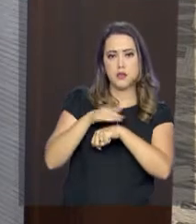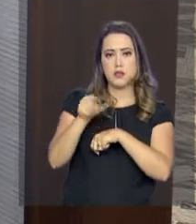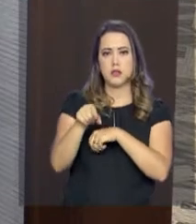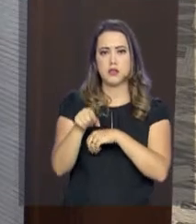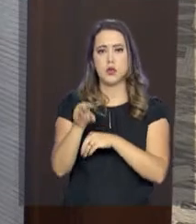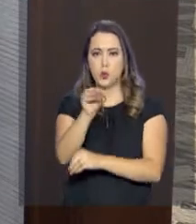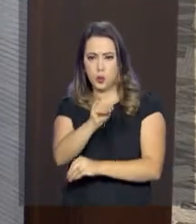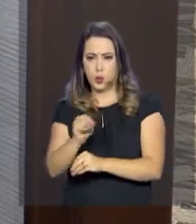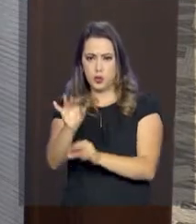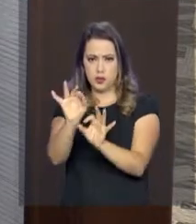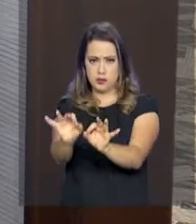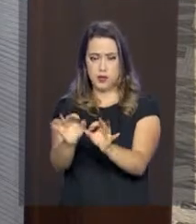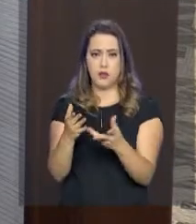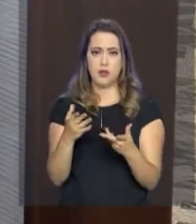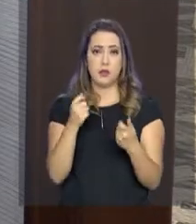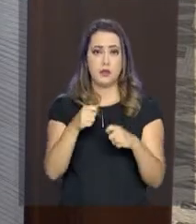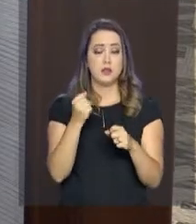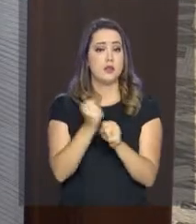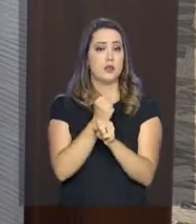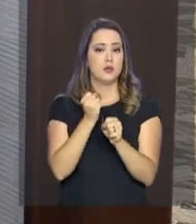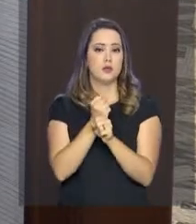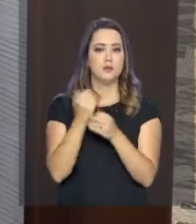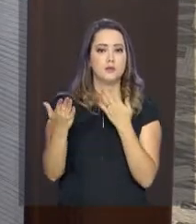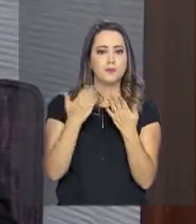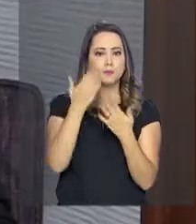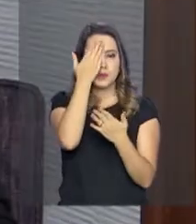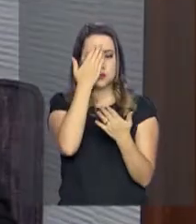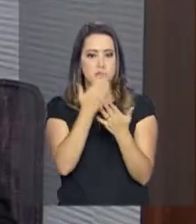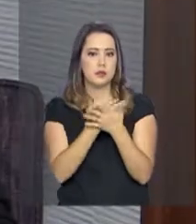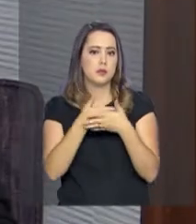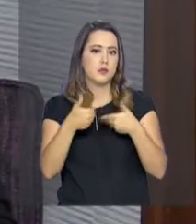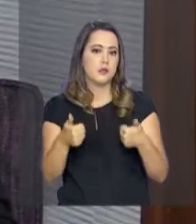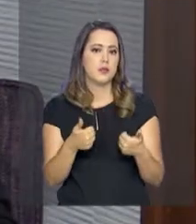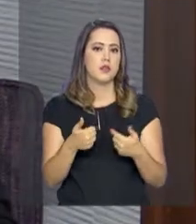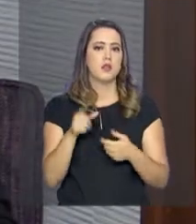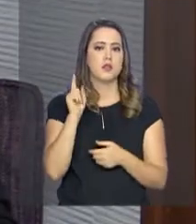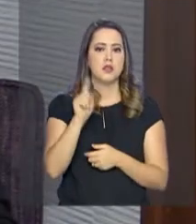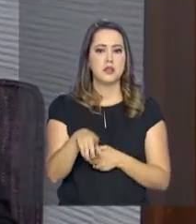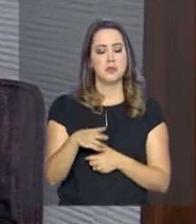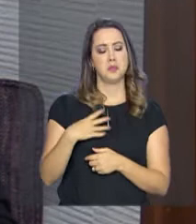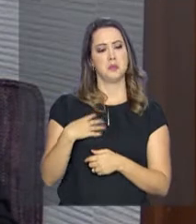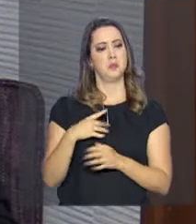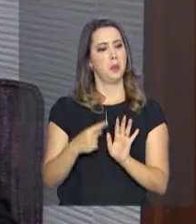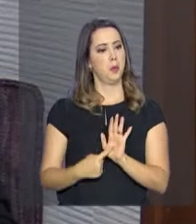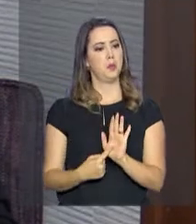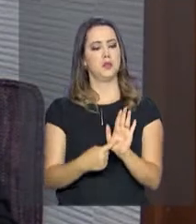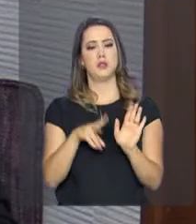tratando. Então é preciso construir confiança. E pareceram muito fortes.